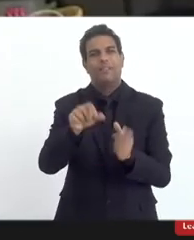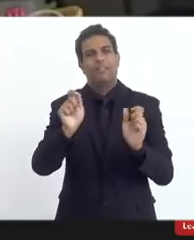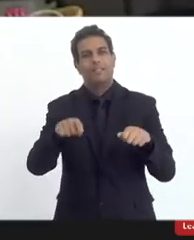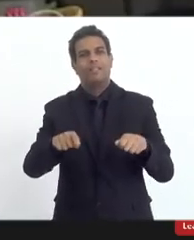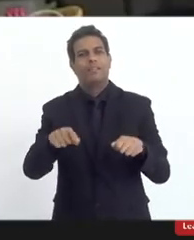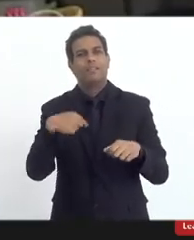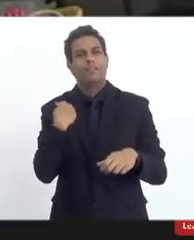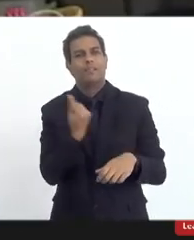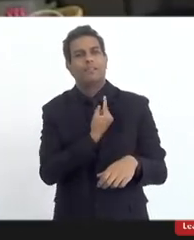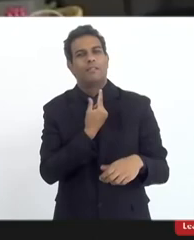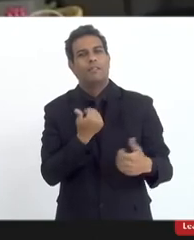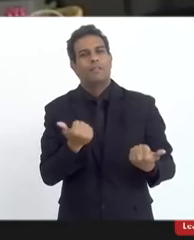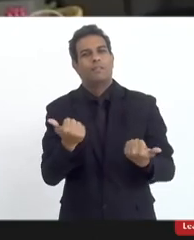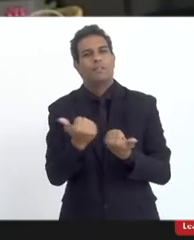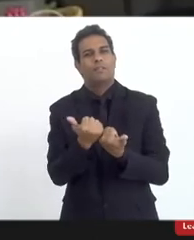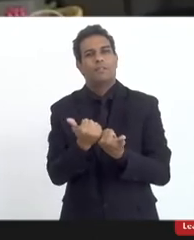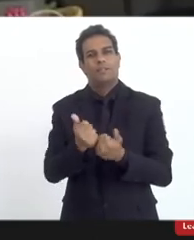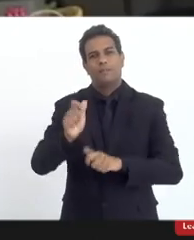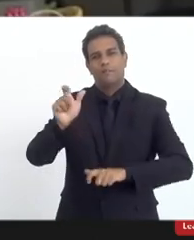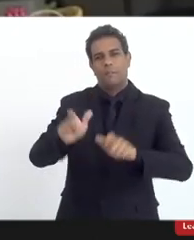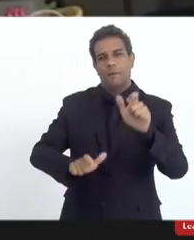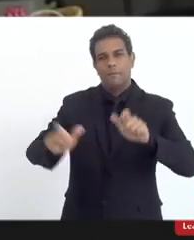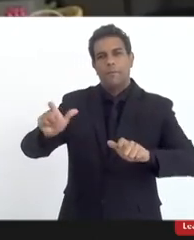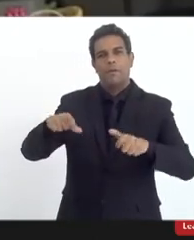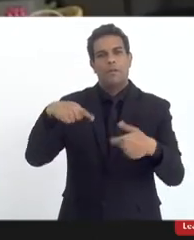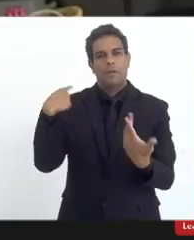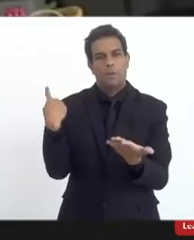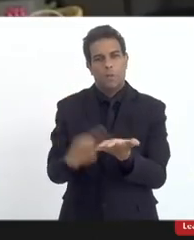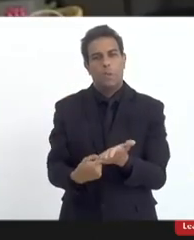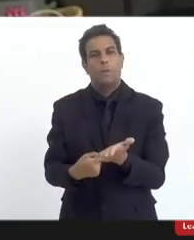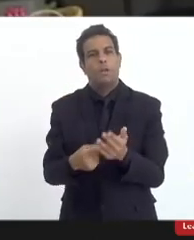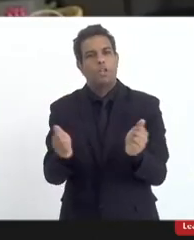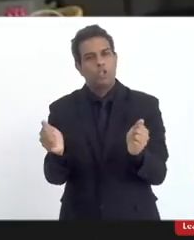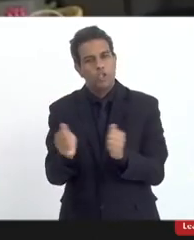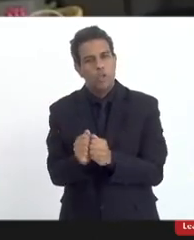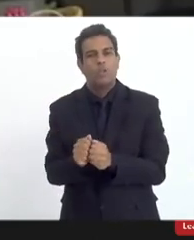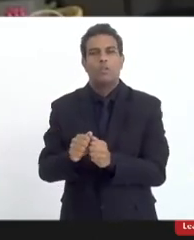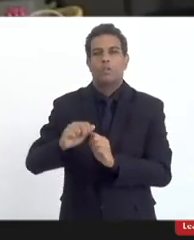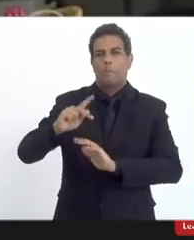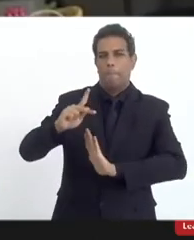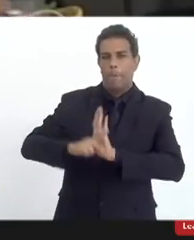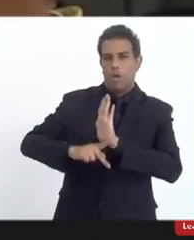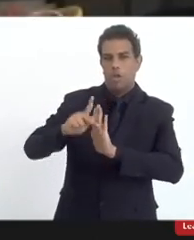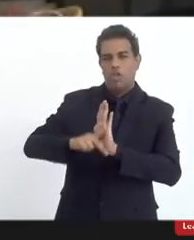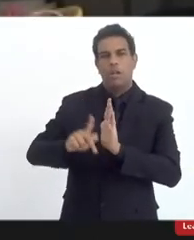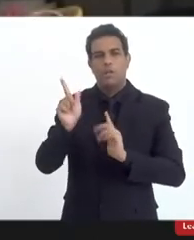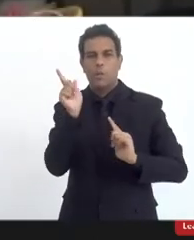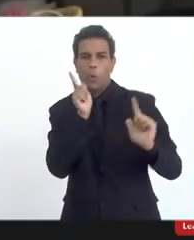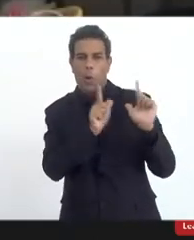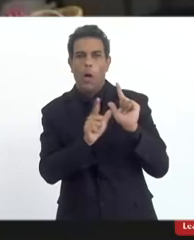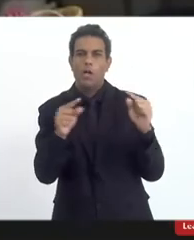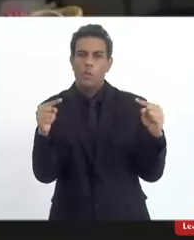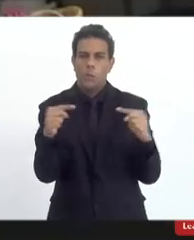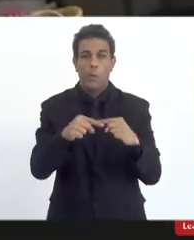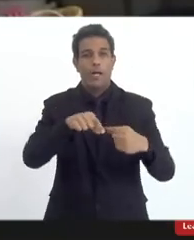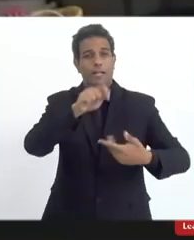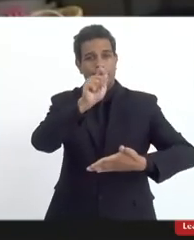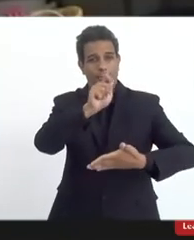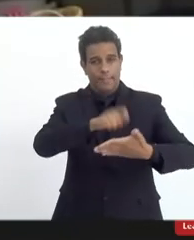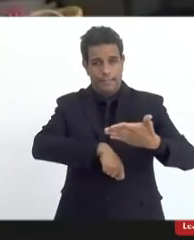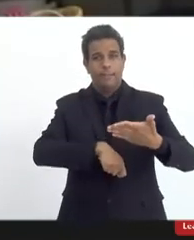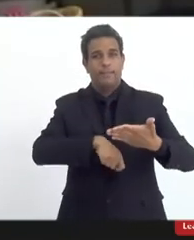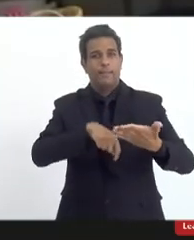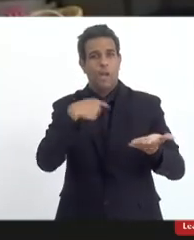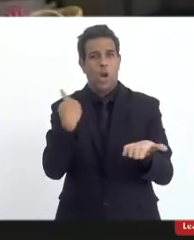e ele foi uma das pessoas que na época comprou esse projeto nós tivemos que ele assinou inclusive o